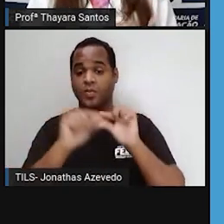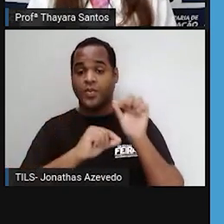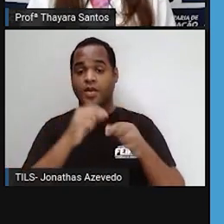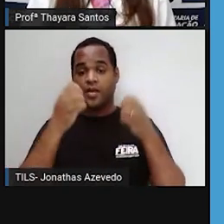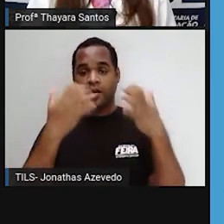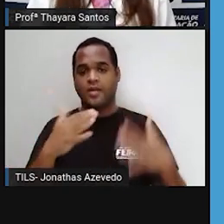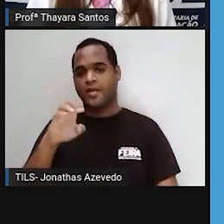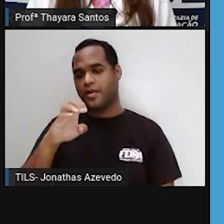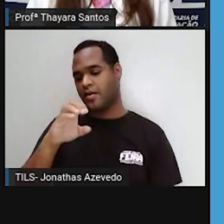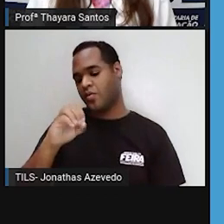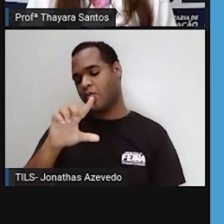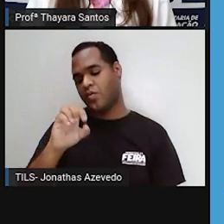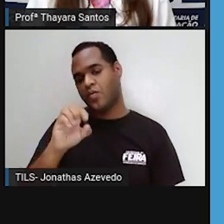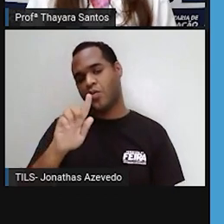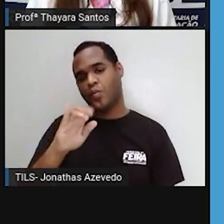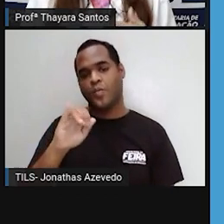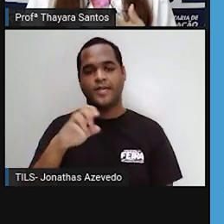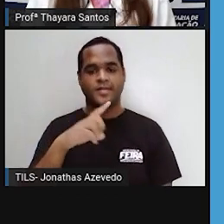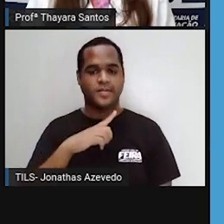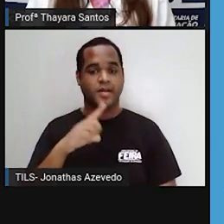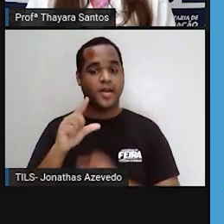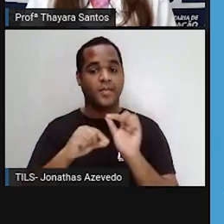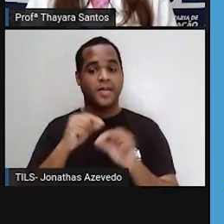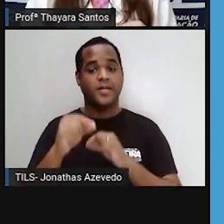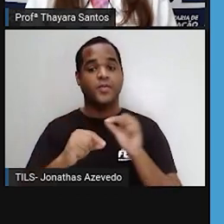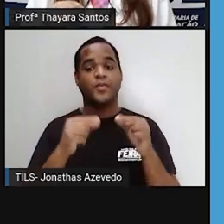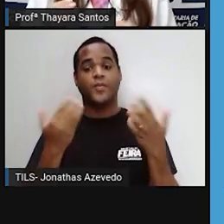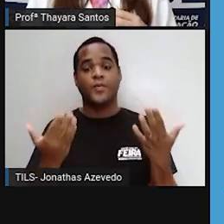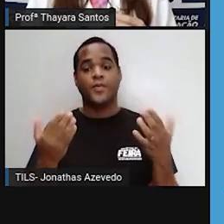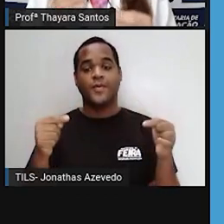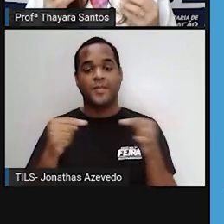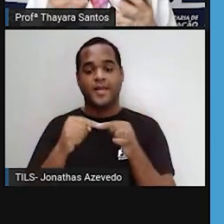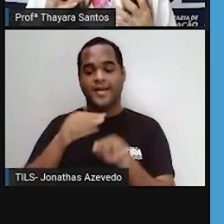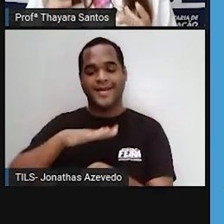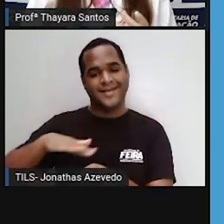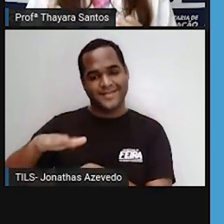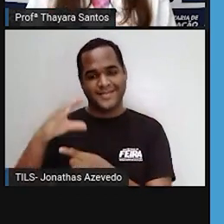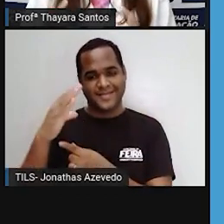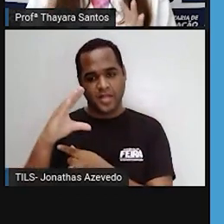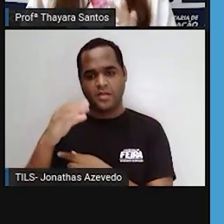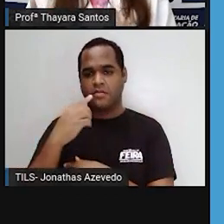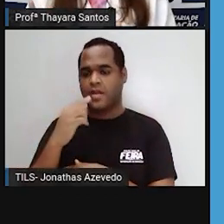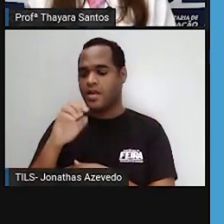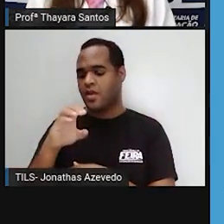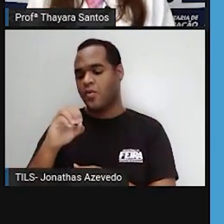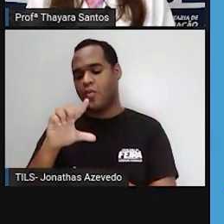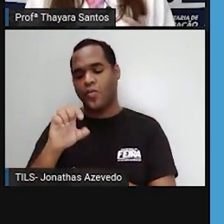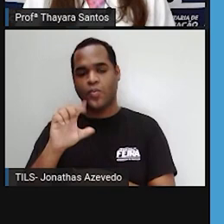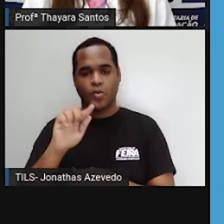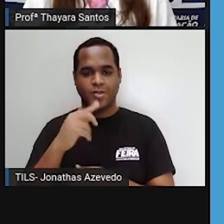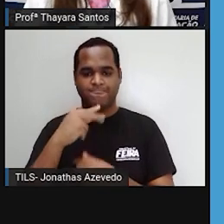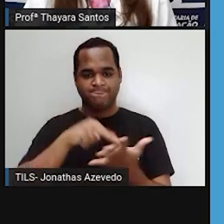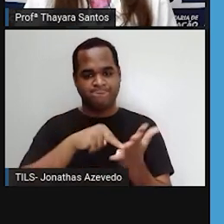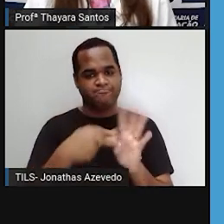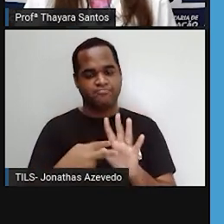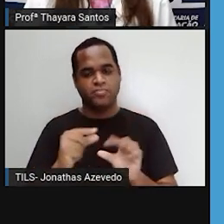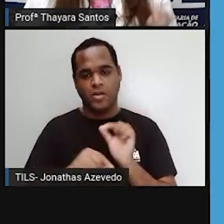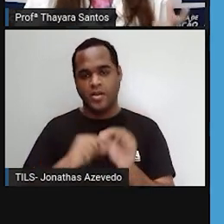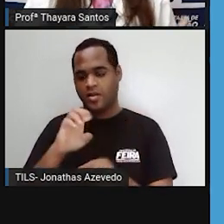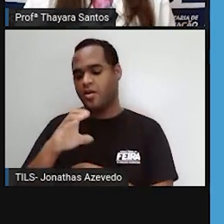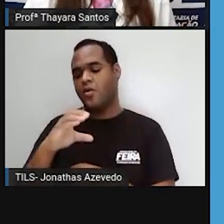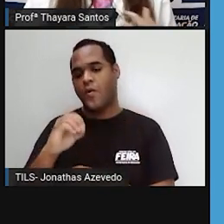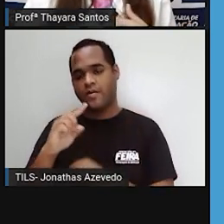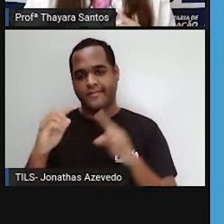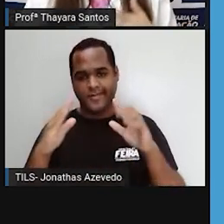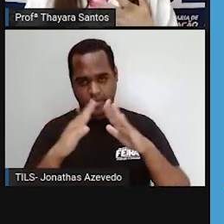a ecologia. A ecologia é uma área da ciência em que o termo ecologia significa o seguinte, eco vem de